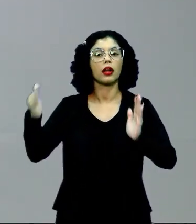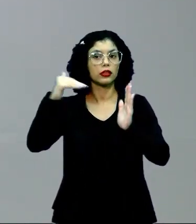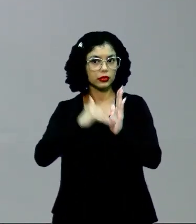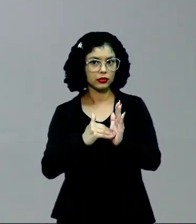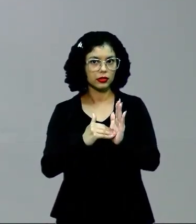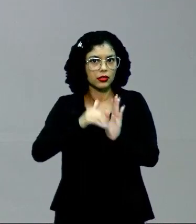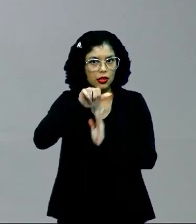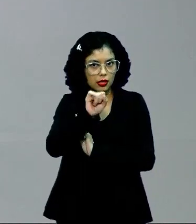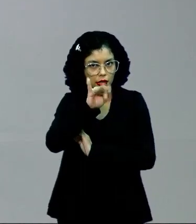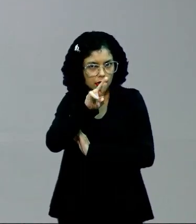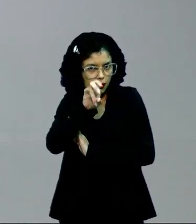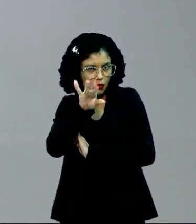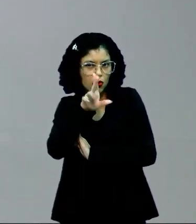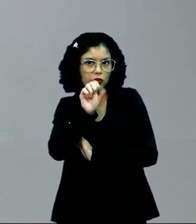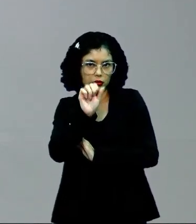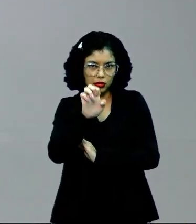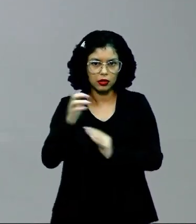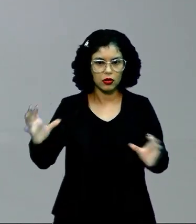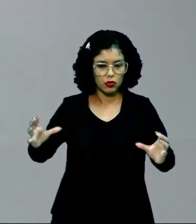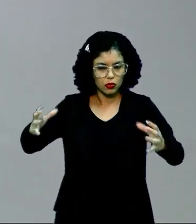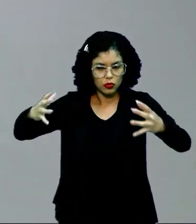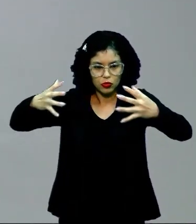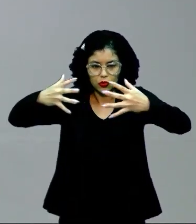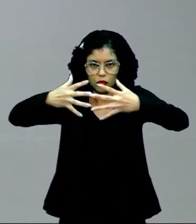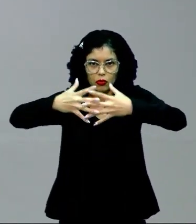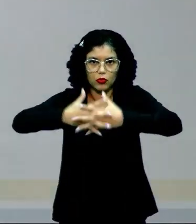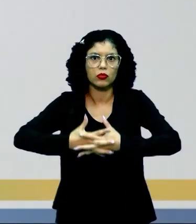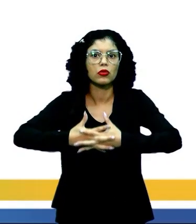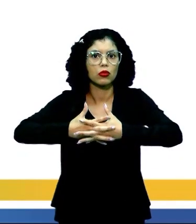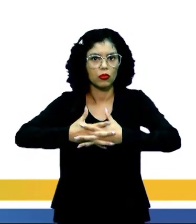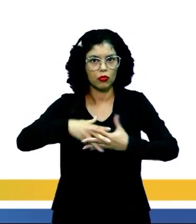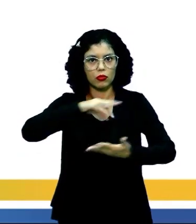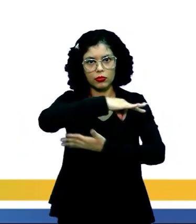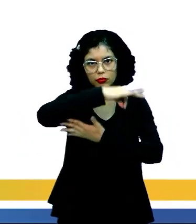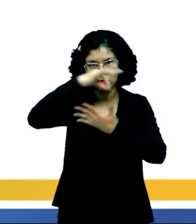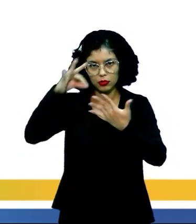simbiose, uma simbiose, uma junção de elementos